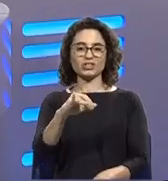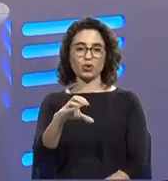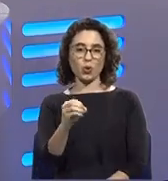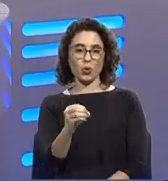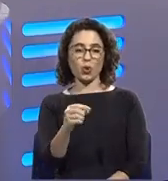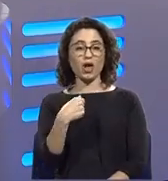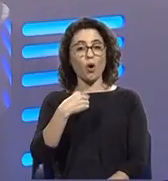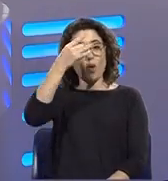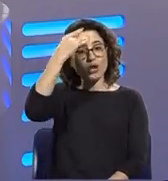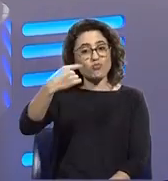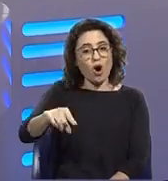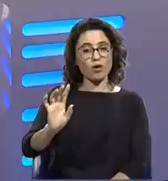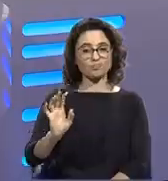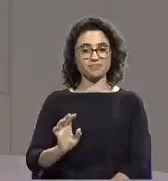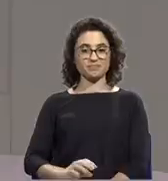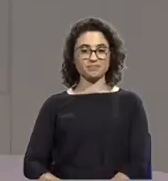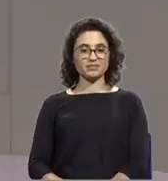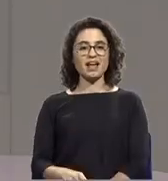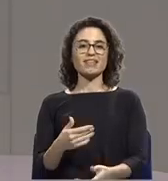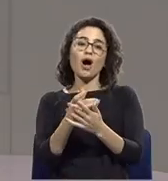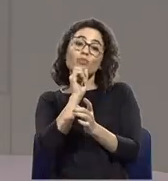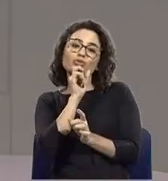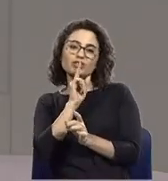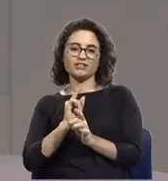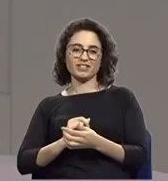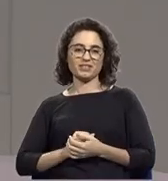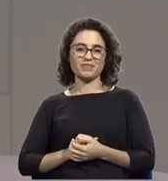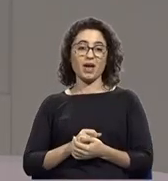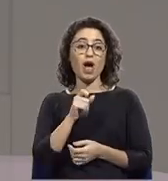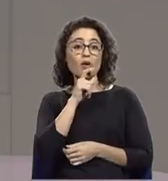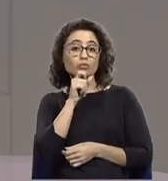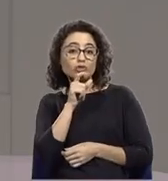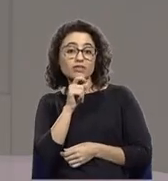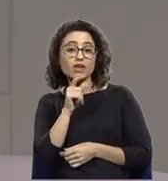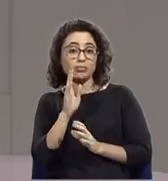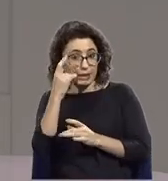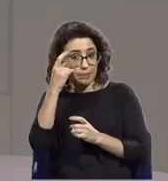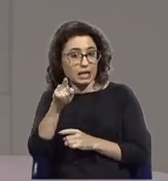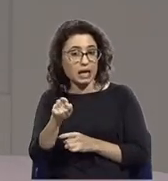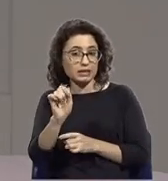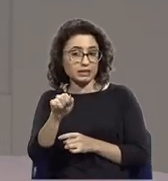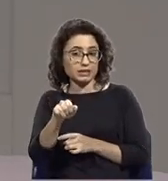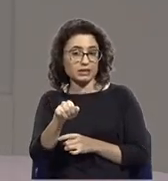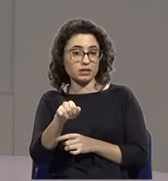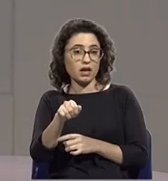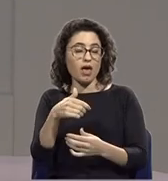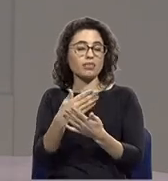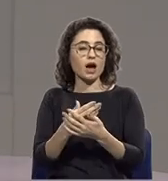opinião. Está a levantar a hipótese. Mas é uma hipótese que se tem que considerar. Para, inclusivamente,